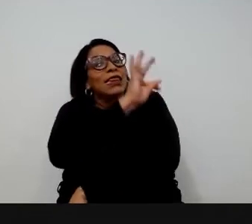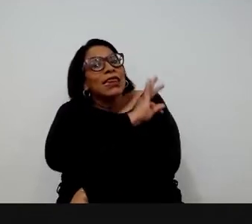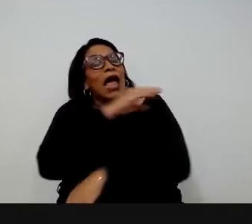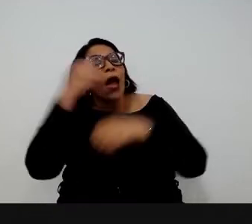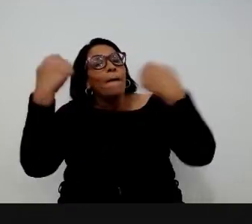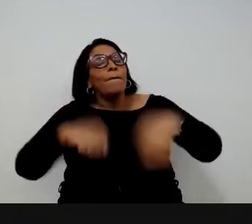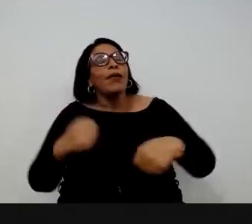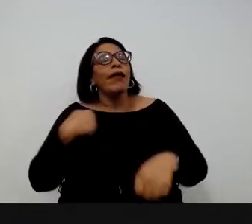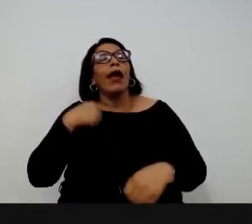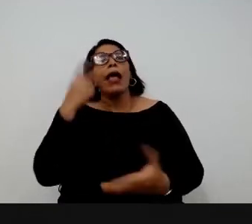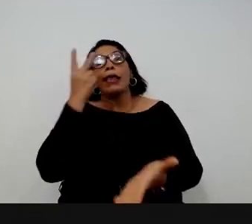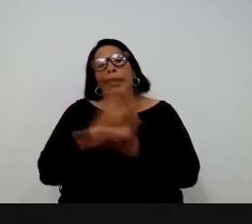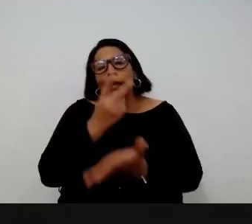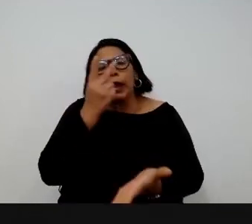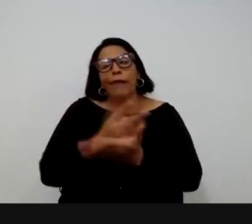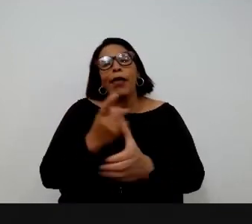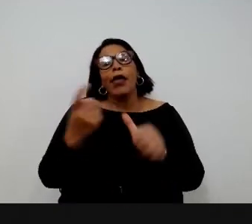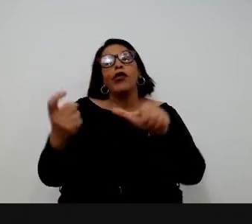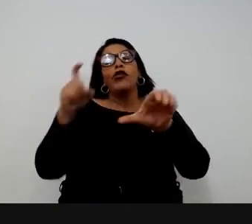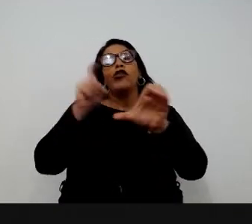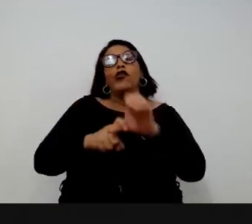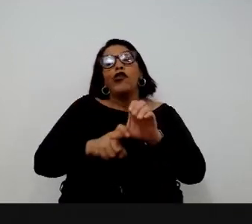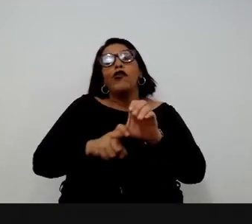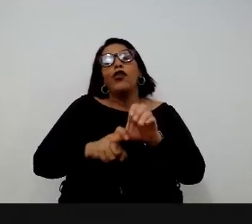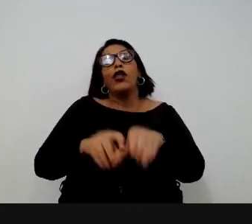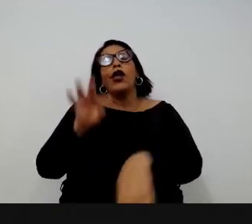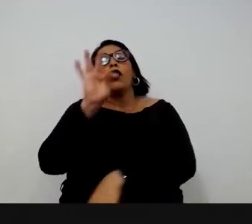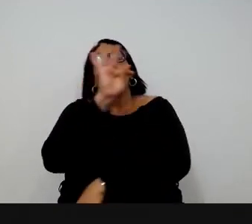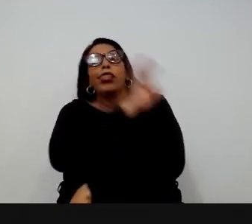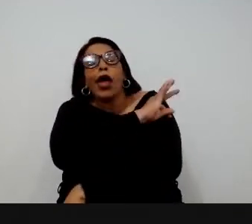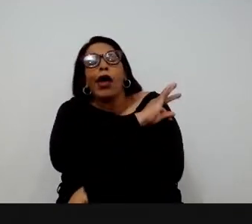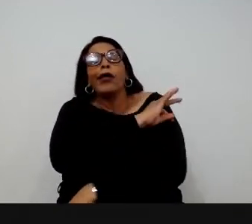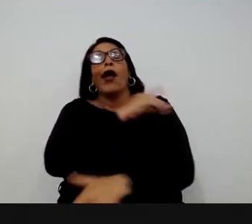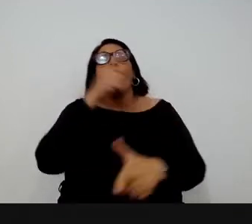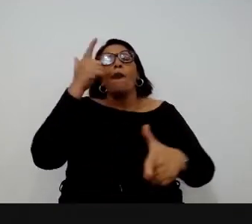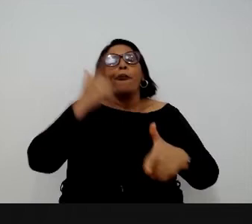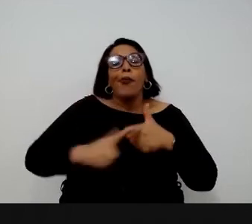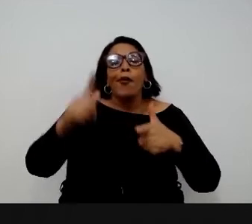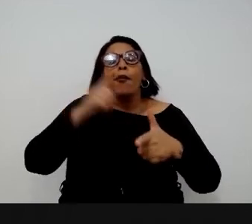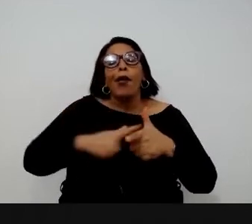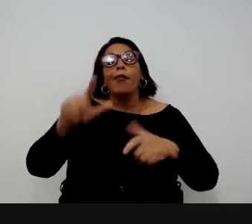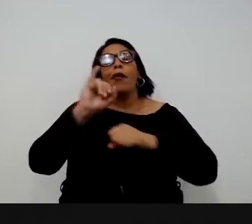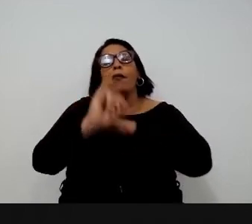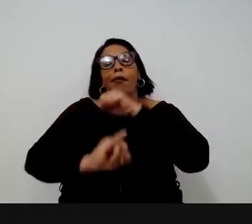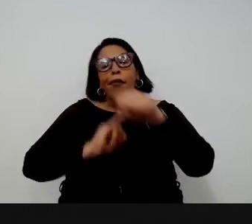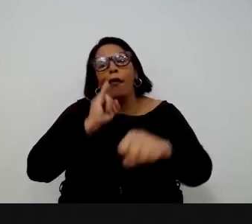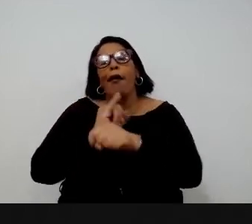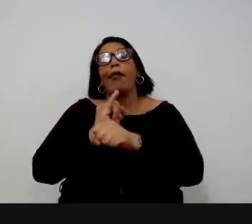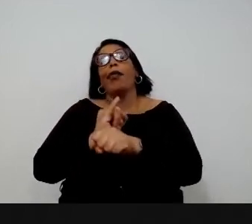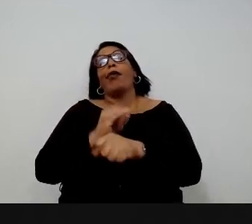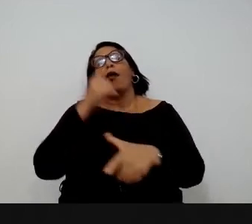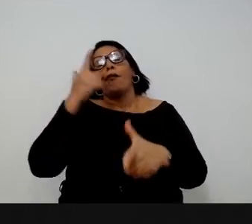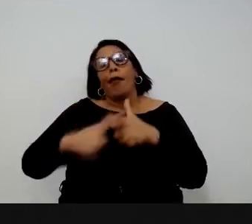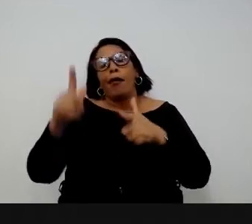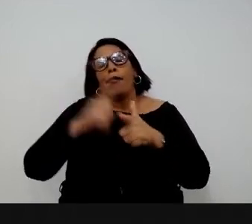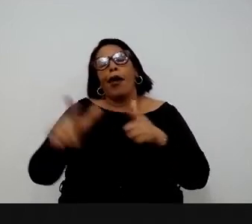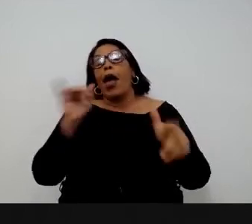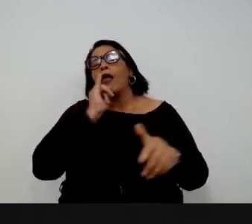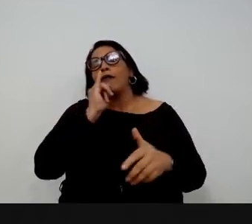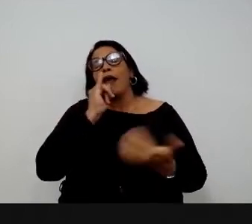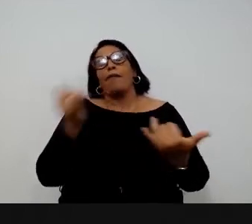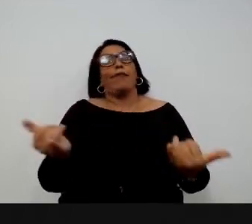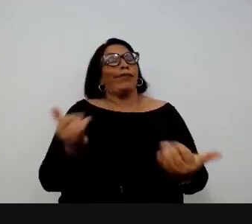pensamento que não fique dependendo dessa dívida técnica, desses patches, para falar na linguagem portuguesa, nas